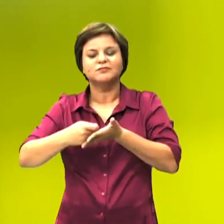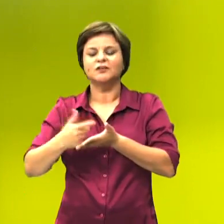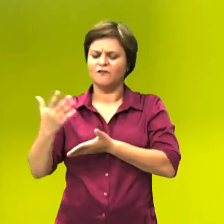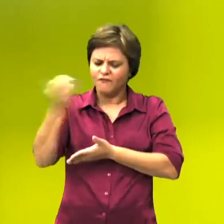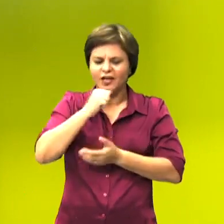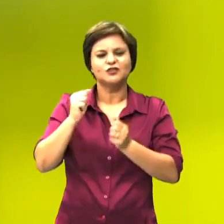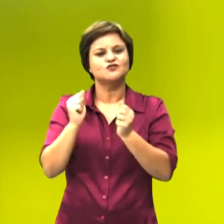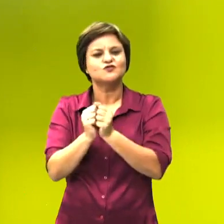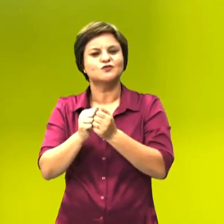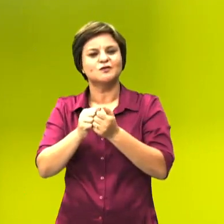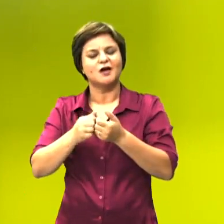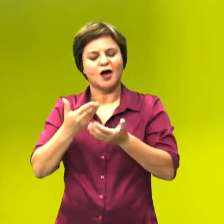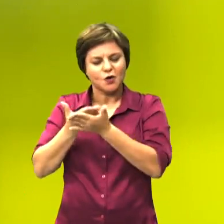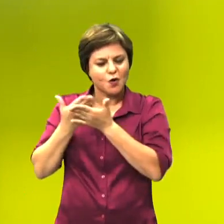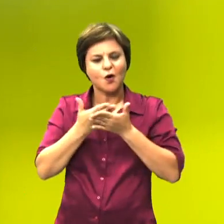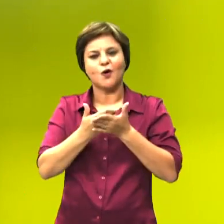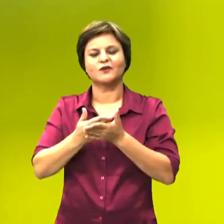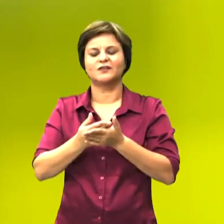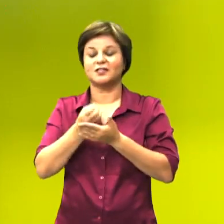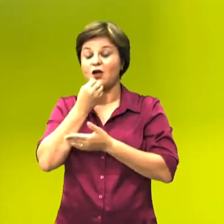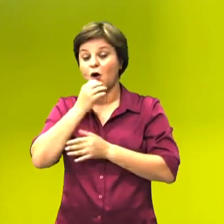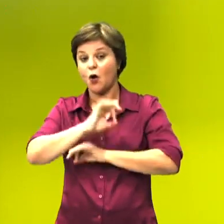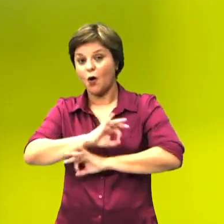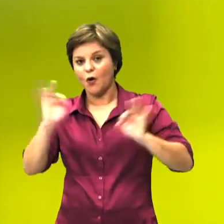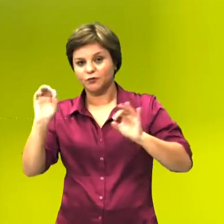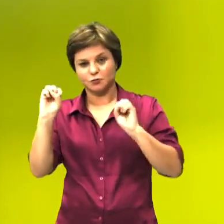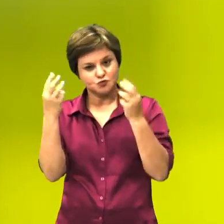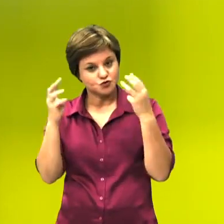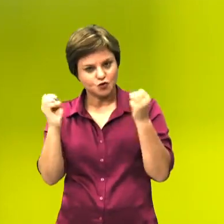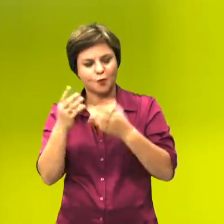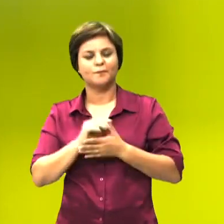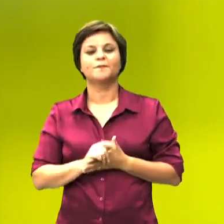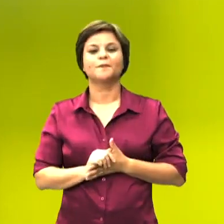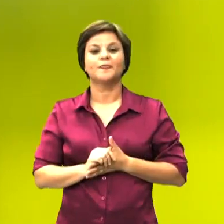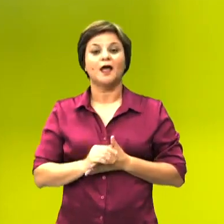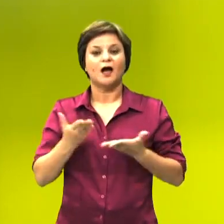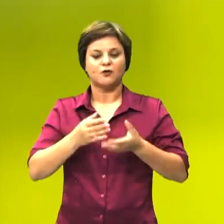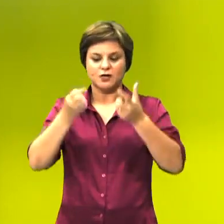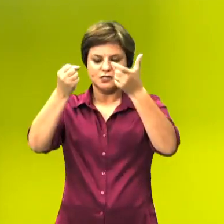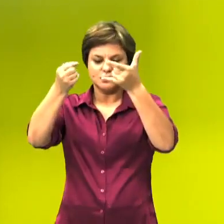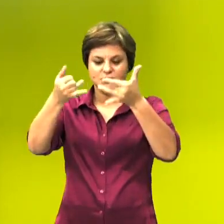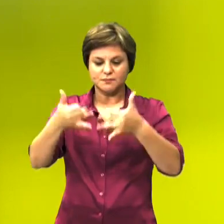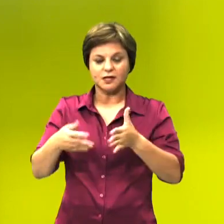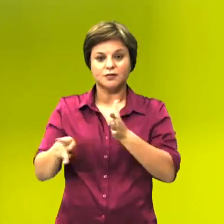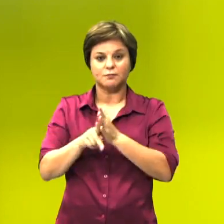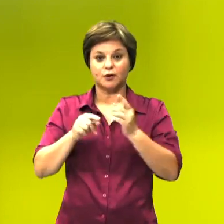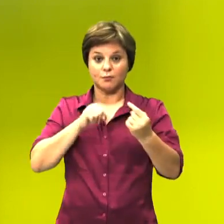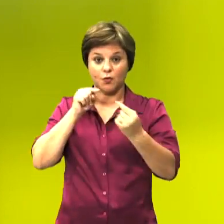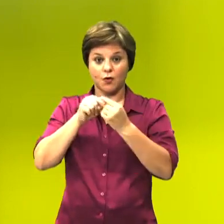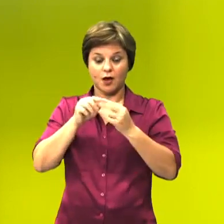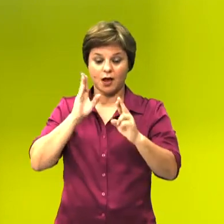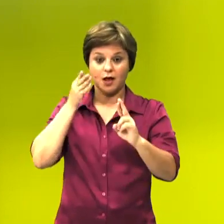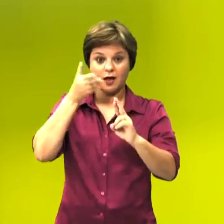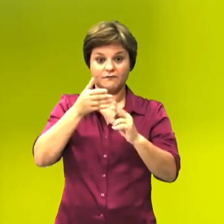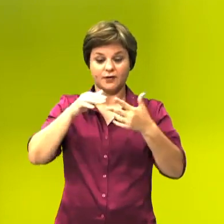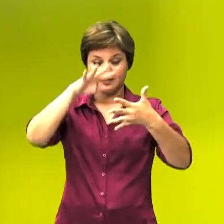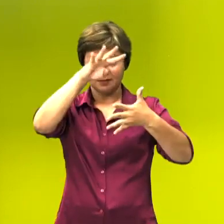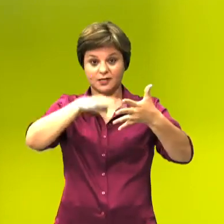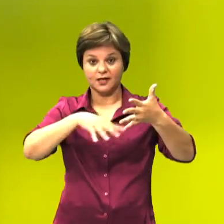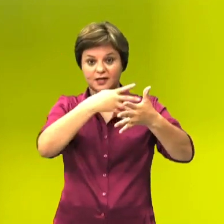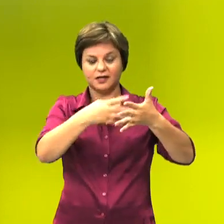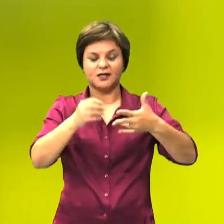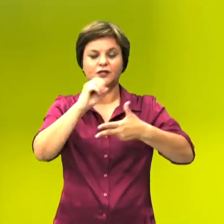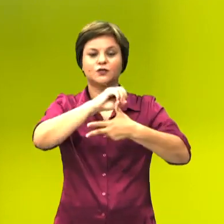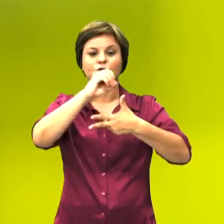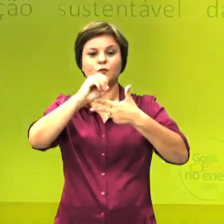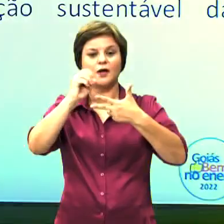vem comigo nessa aula que vai ser show. Para começar falando sobre a matriz referência do Enem, nós temos dois